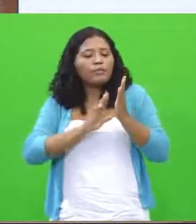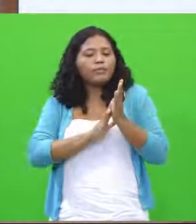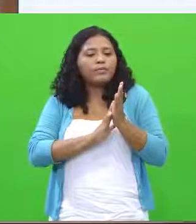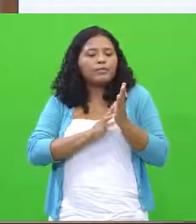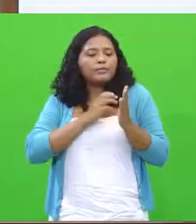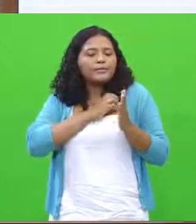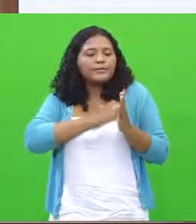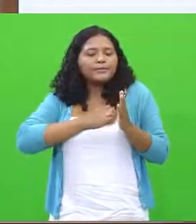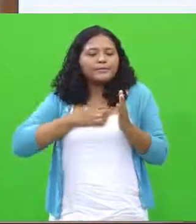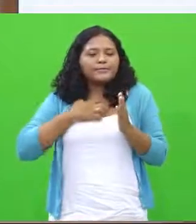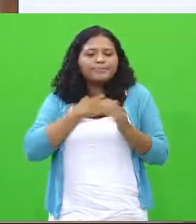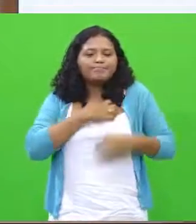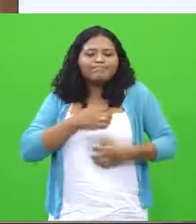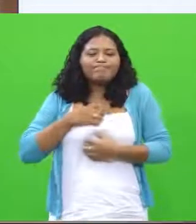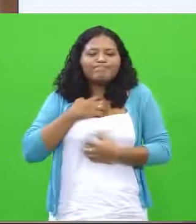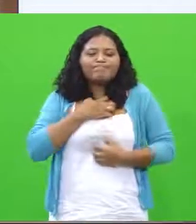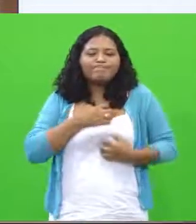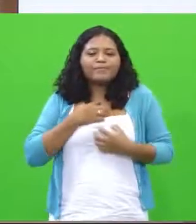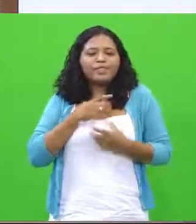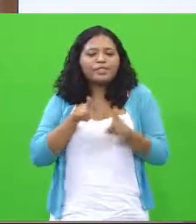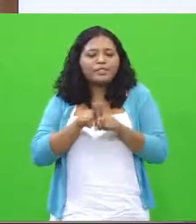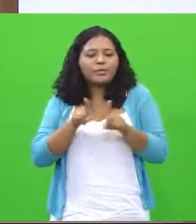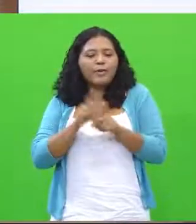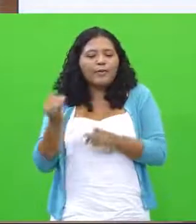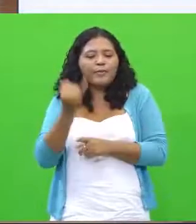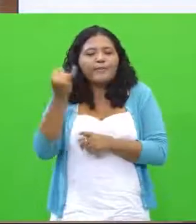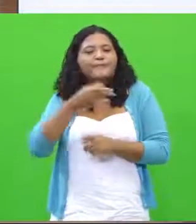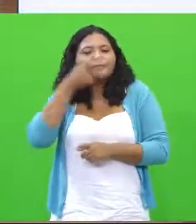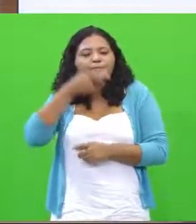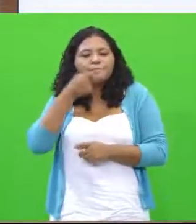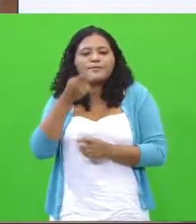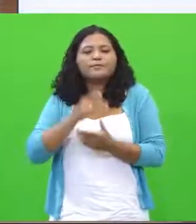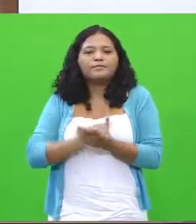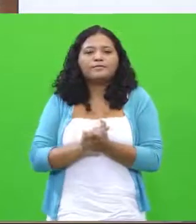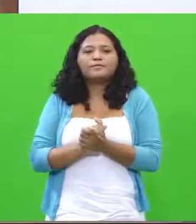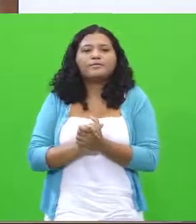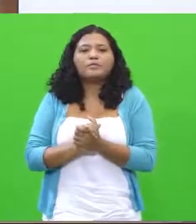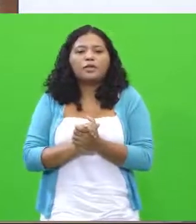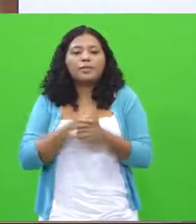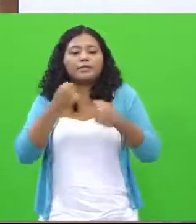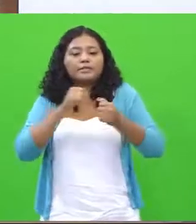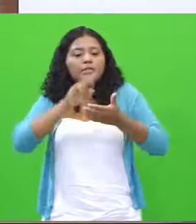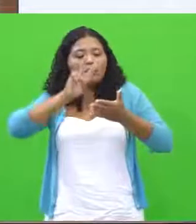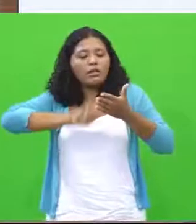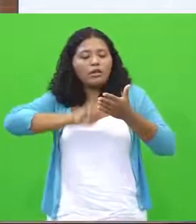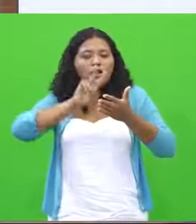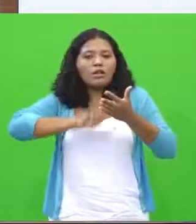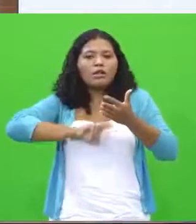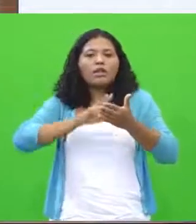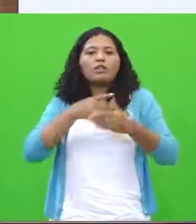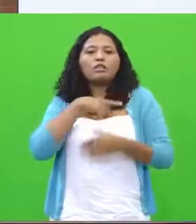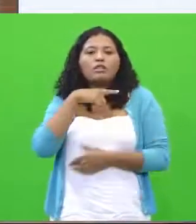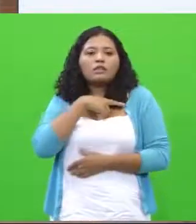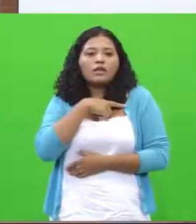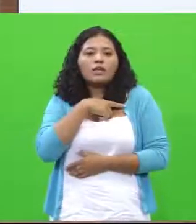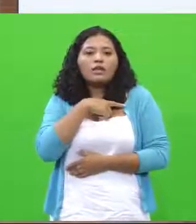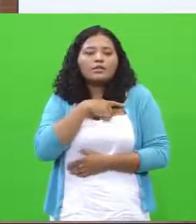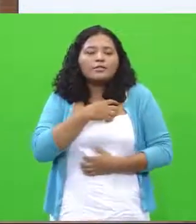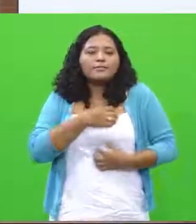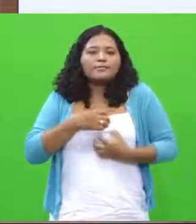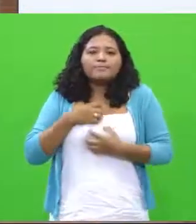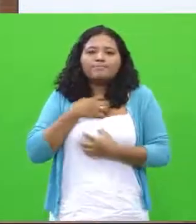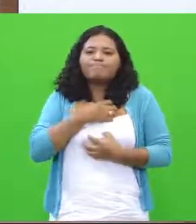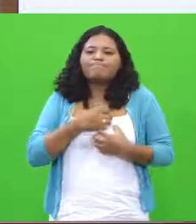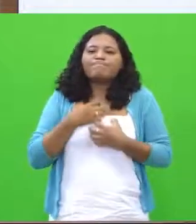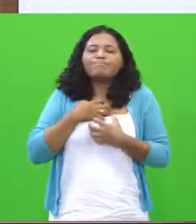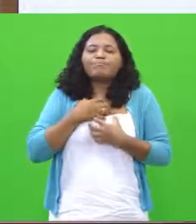prazerosa ele pontua muito isso na fala dele você tem que ler mas também essa leitura tem que te dar um prazer um